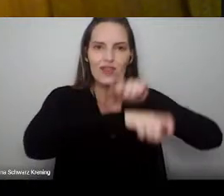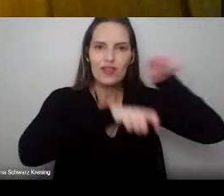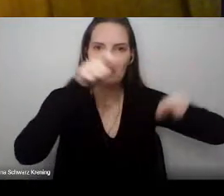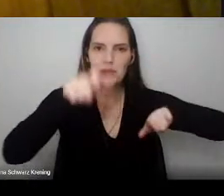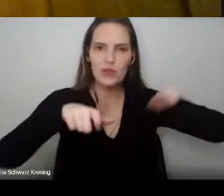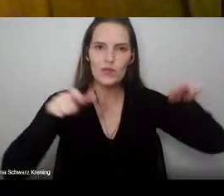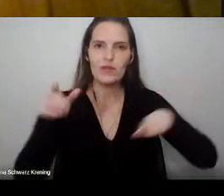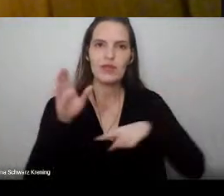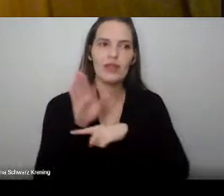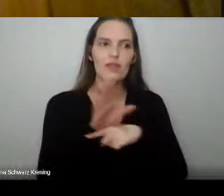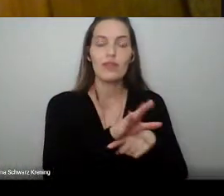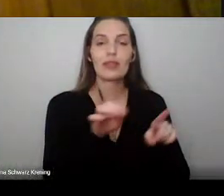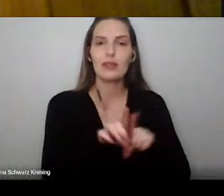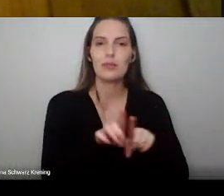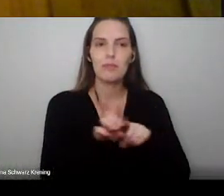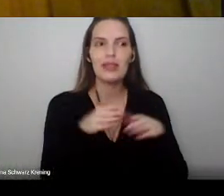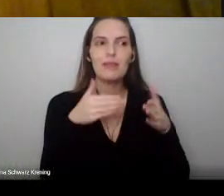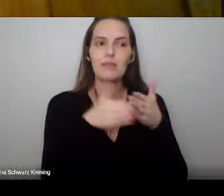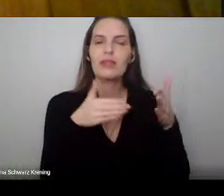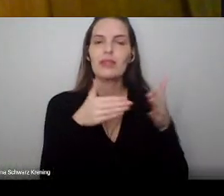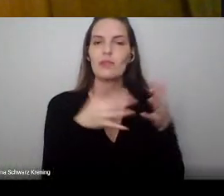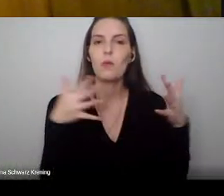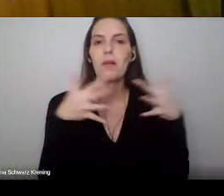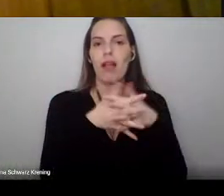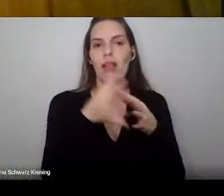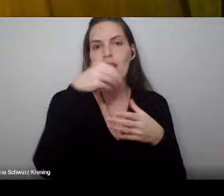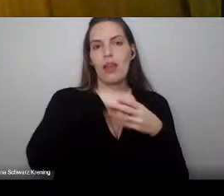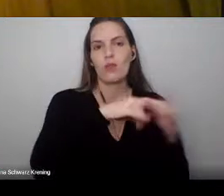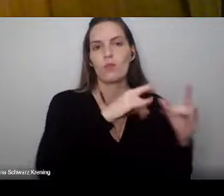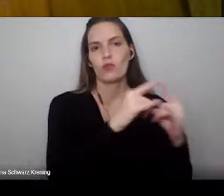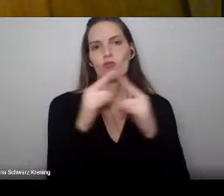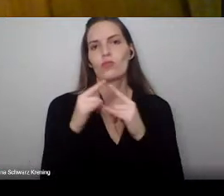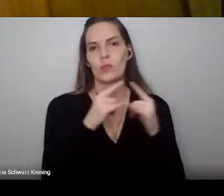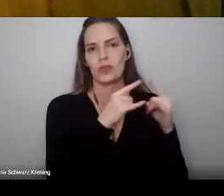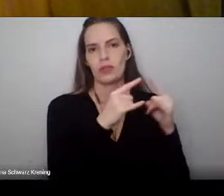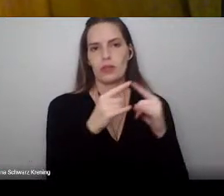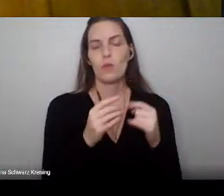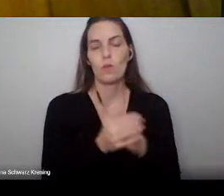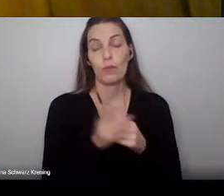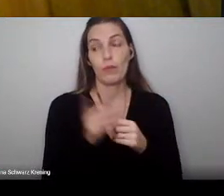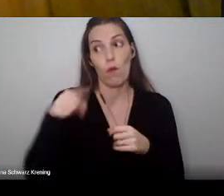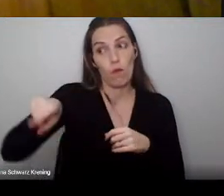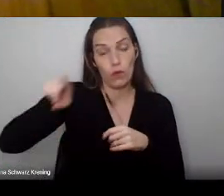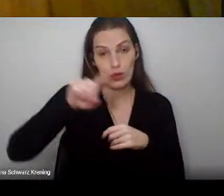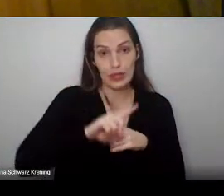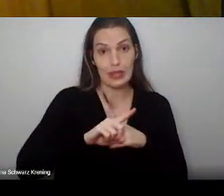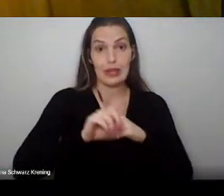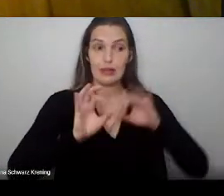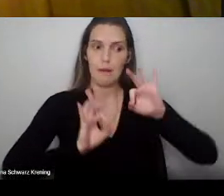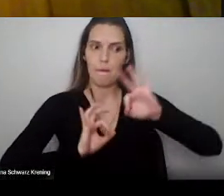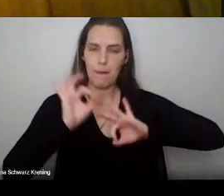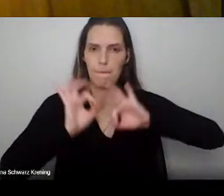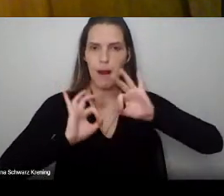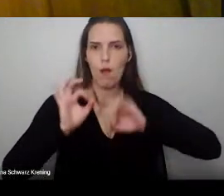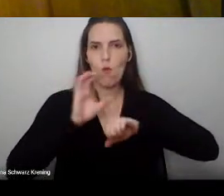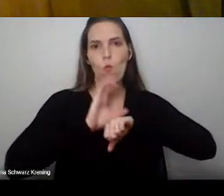complexidades das instituições. Vocês se prepararam para isso durante o curso.